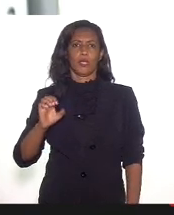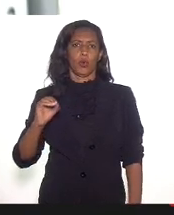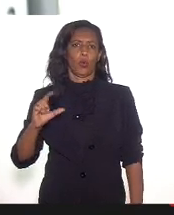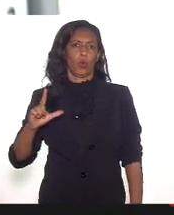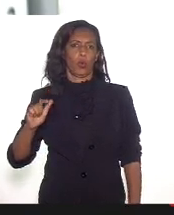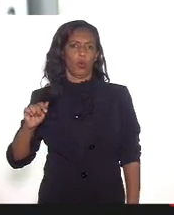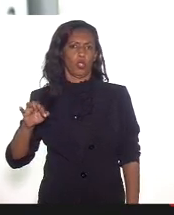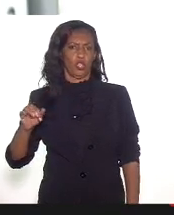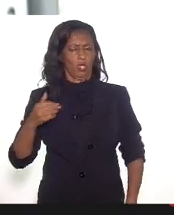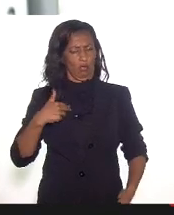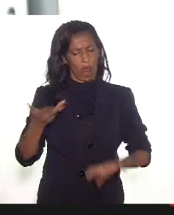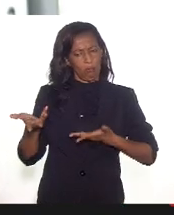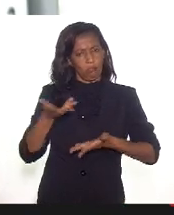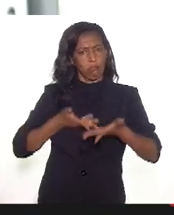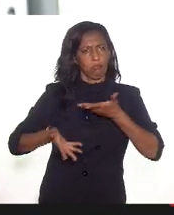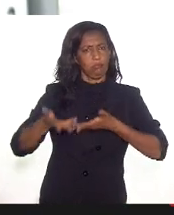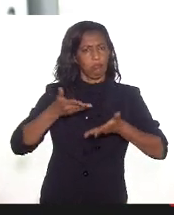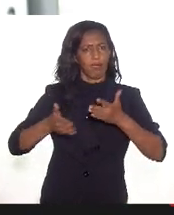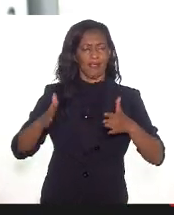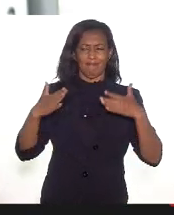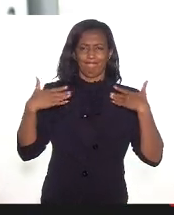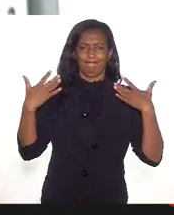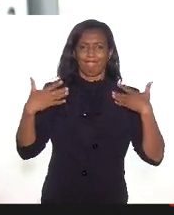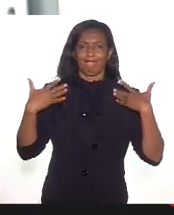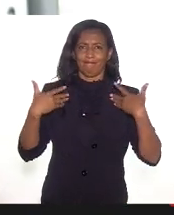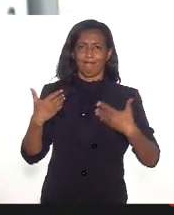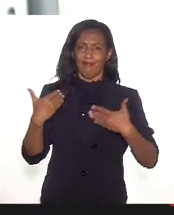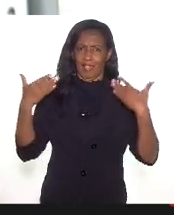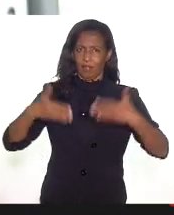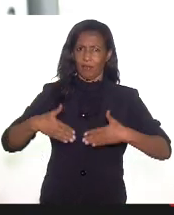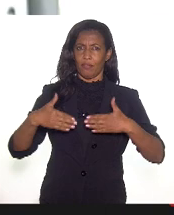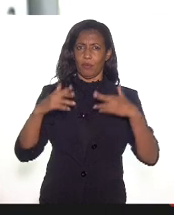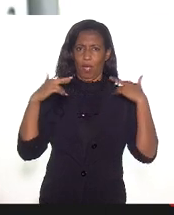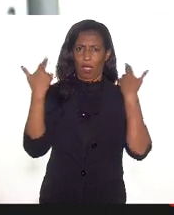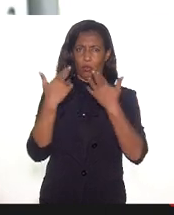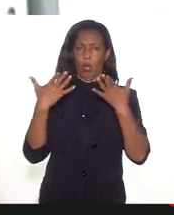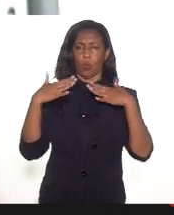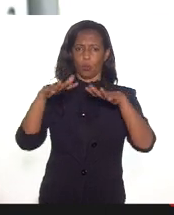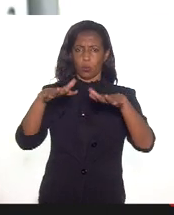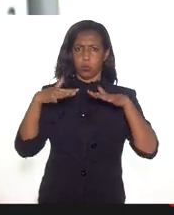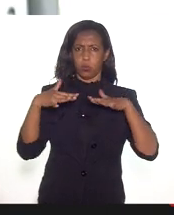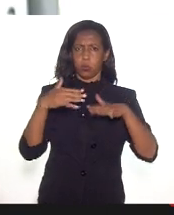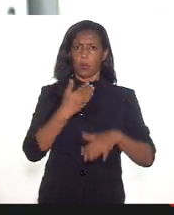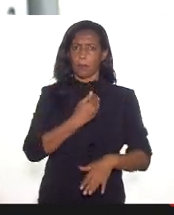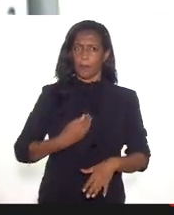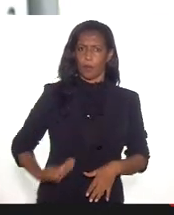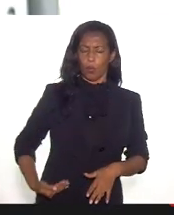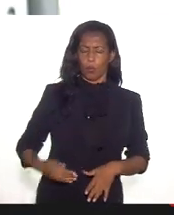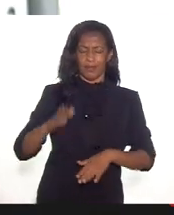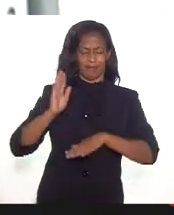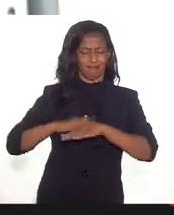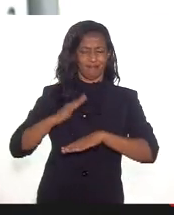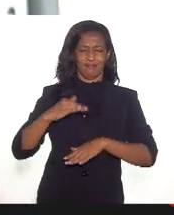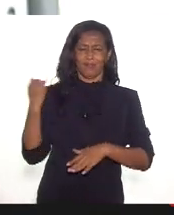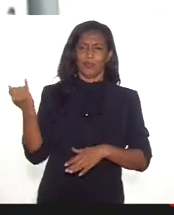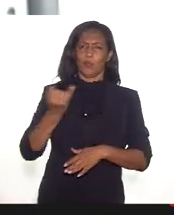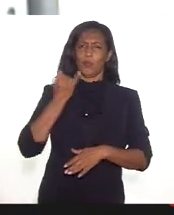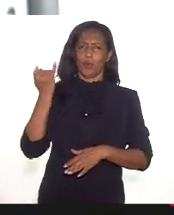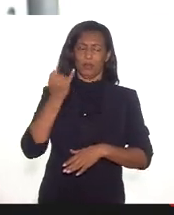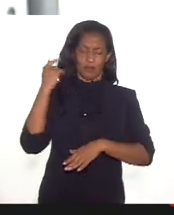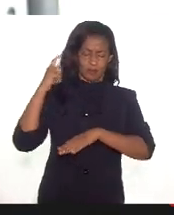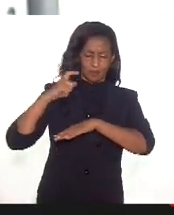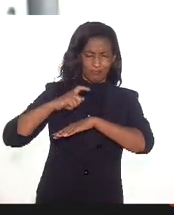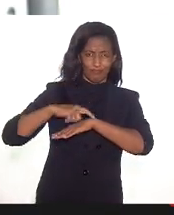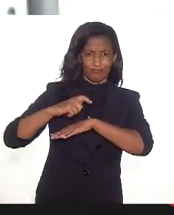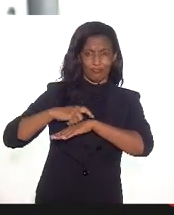participar dessa audiência pública, da maior relevância, da maior importância no momento atual em